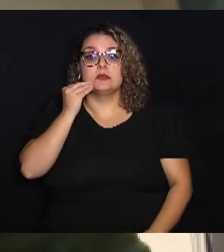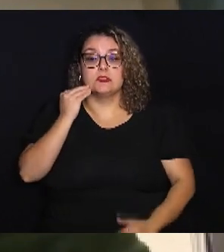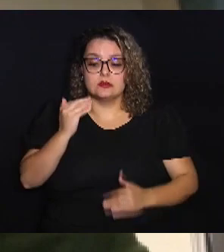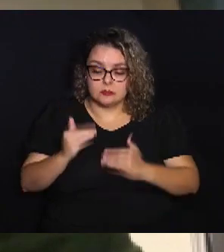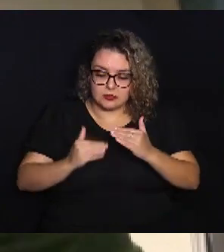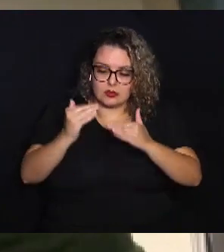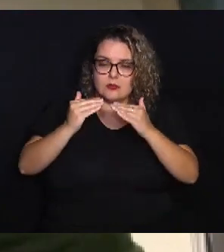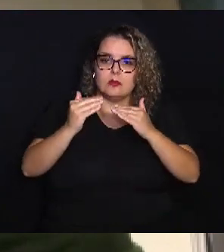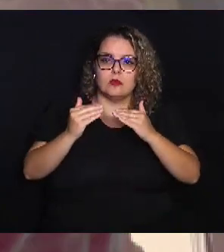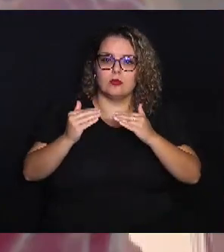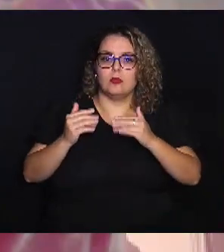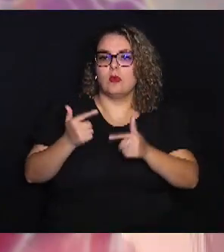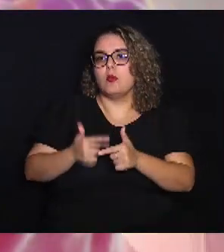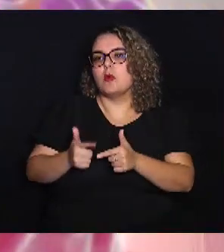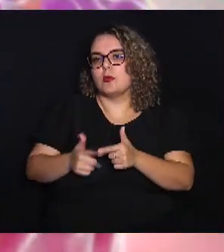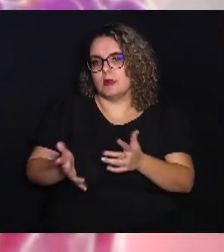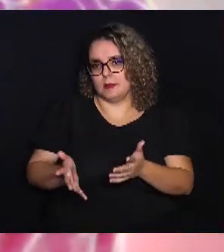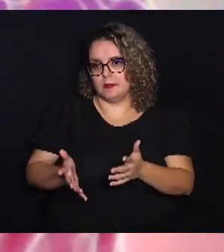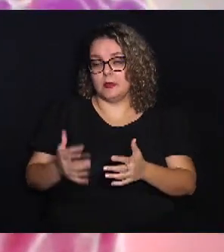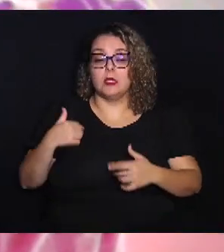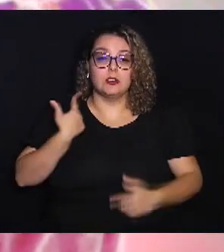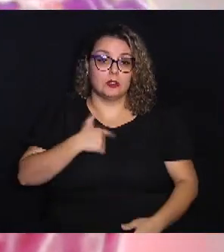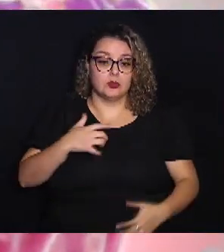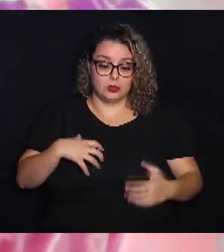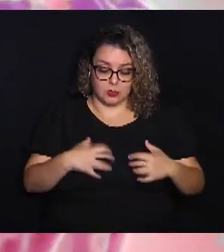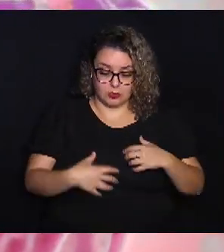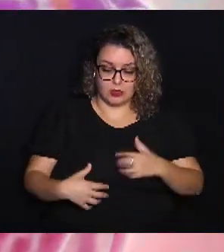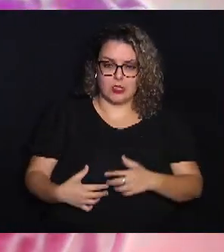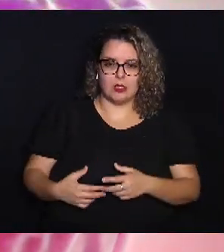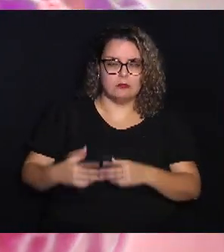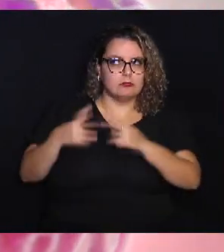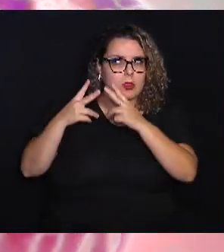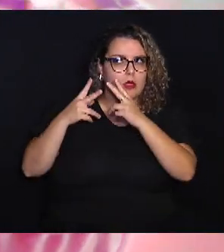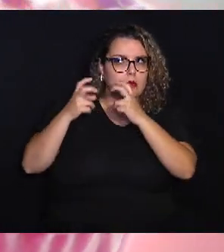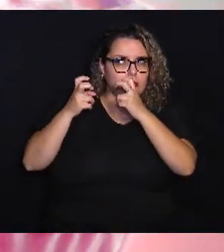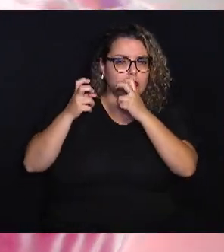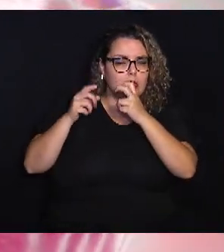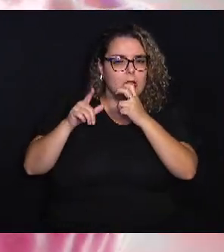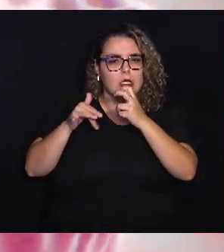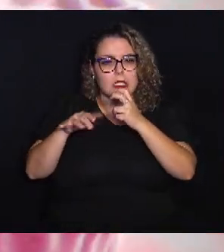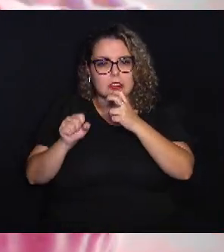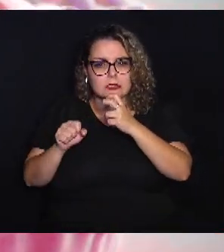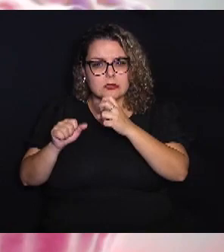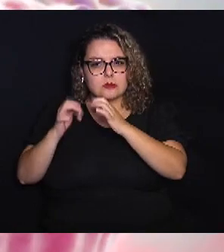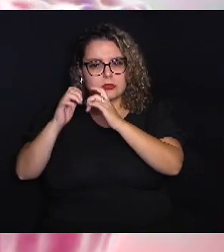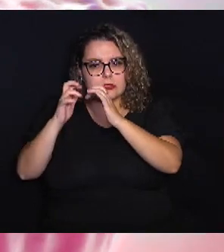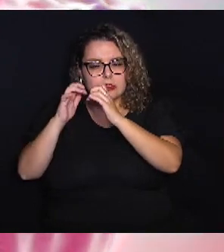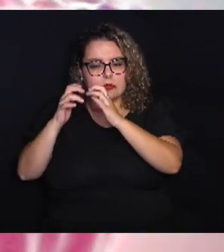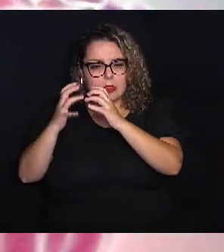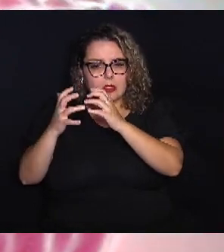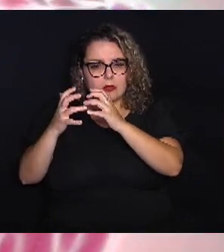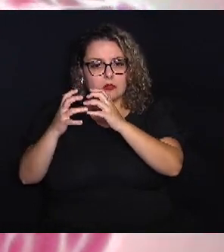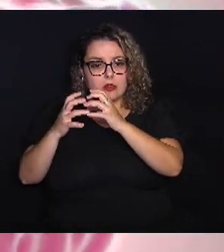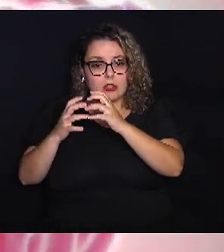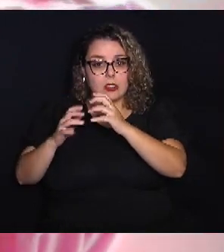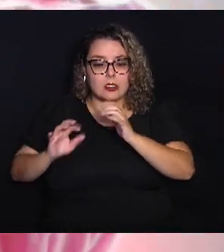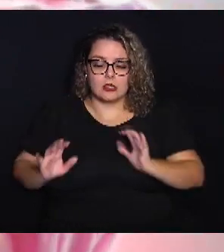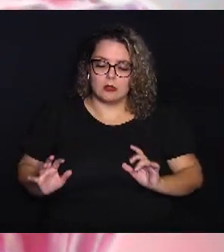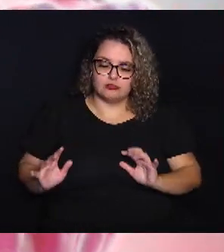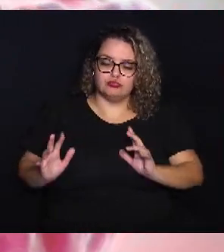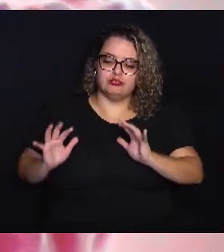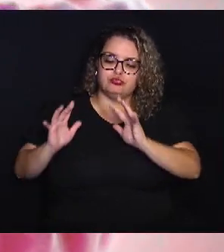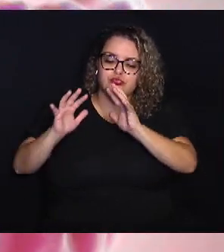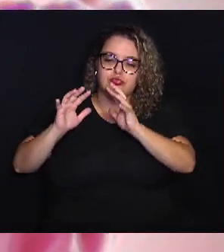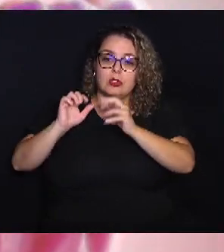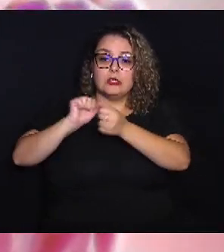recuperar uma lesão. Então, o nosso organismo reconhece a lesão cerebral e ele tenta ir